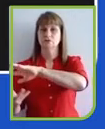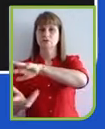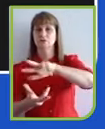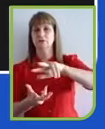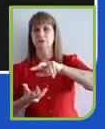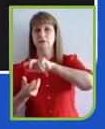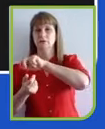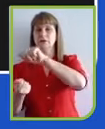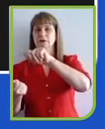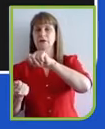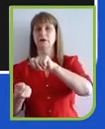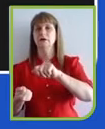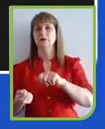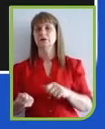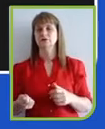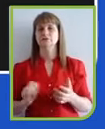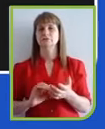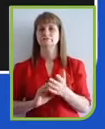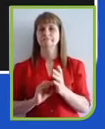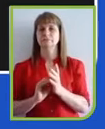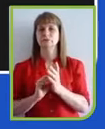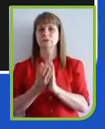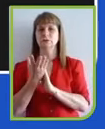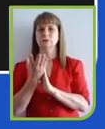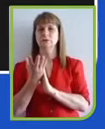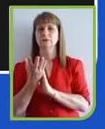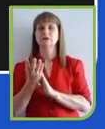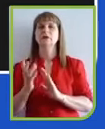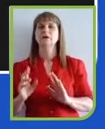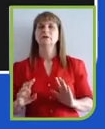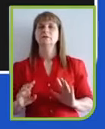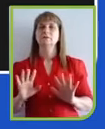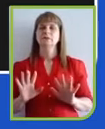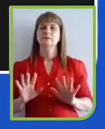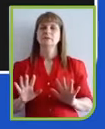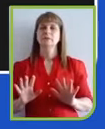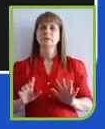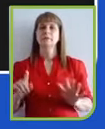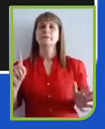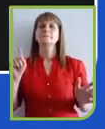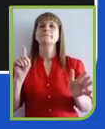estas tendências. Então, a minha pergunta é,